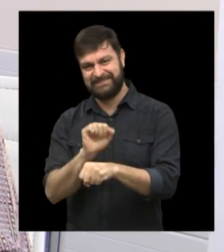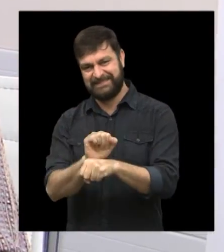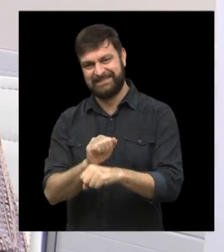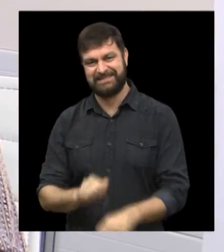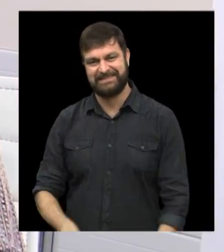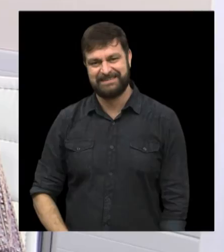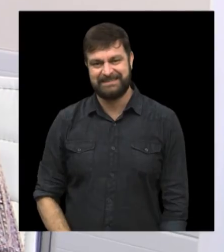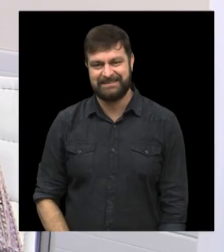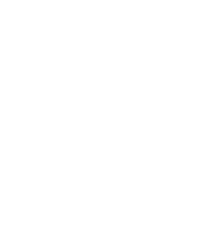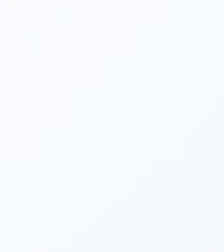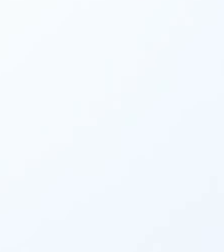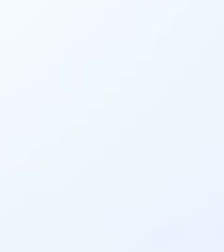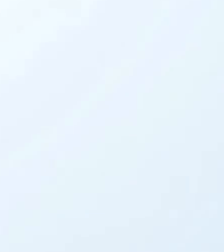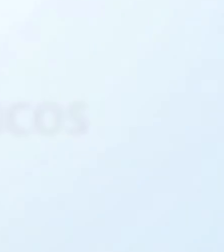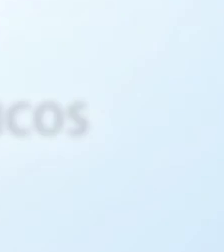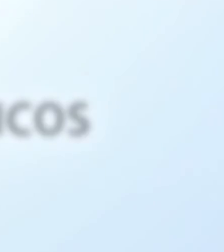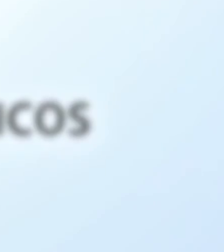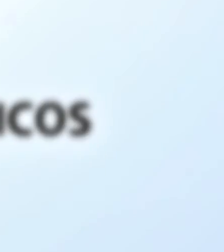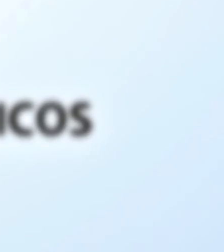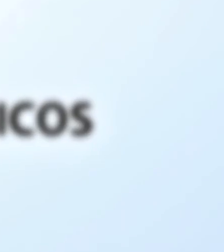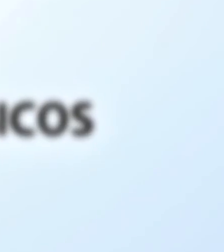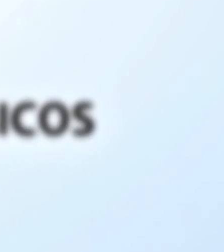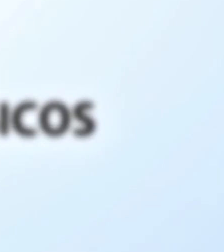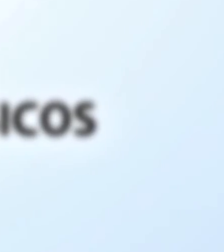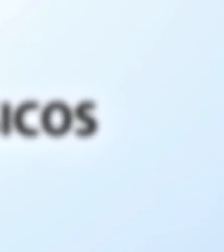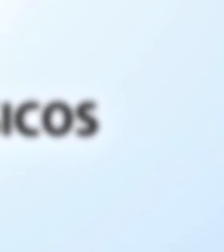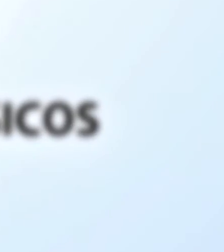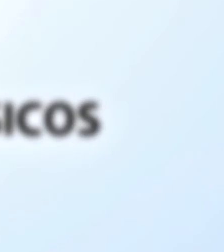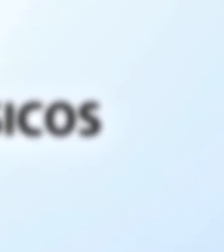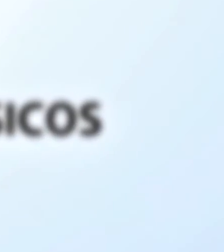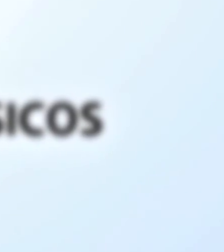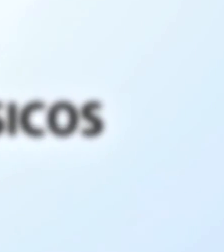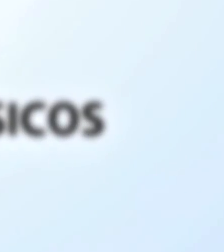e até o próximo. Tchau, tchau. Tchau, tchau.